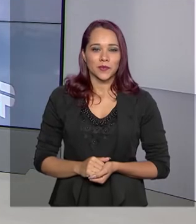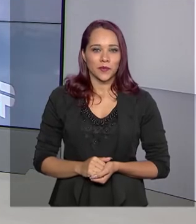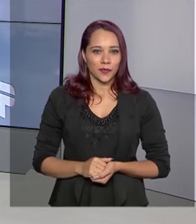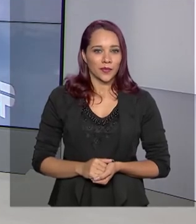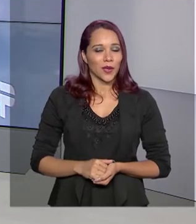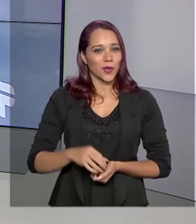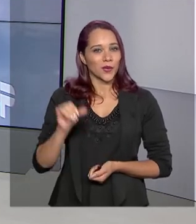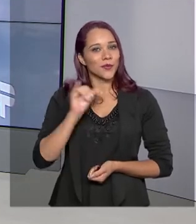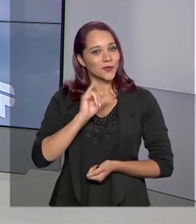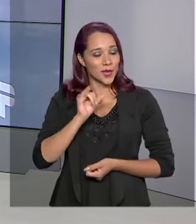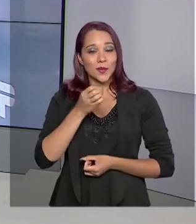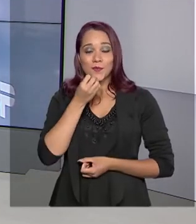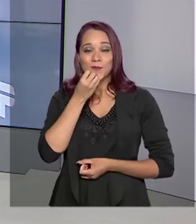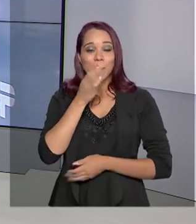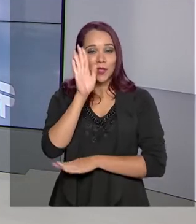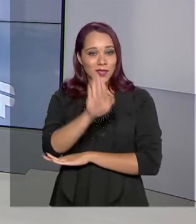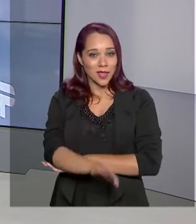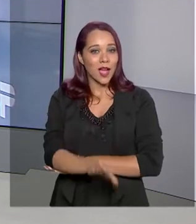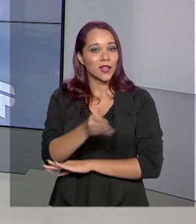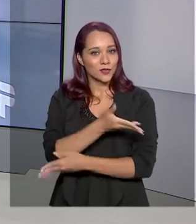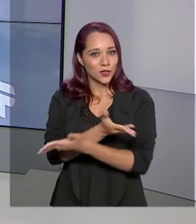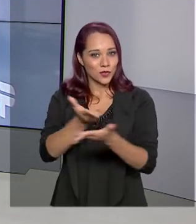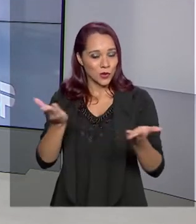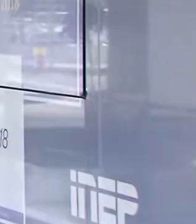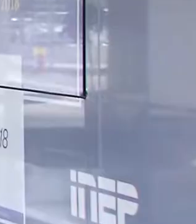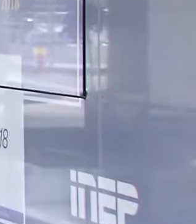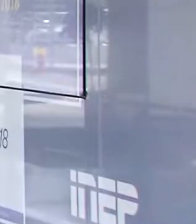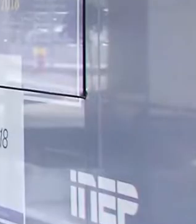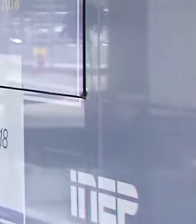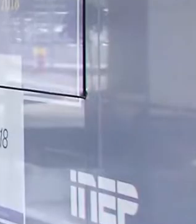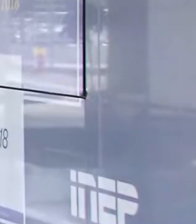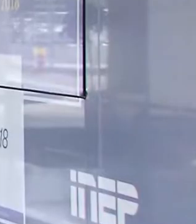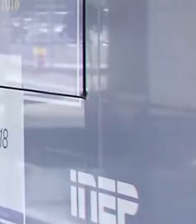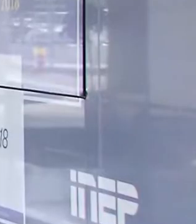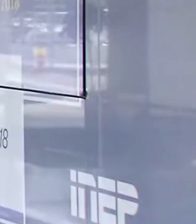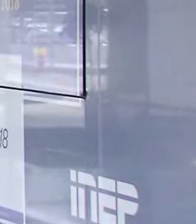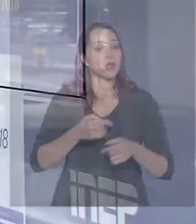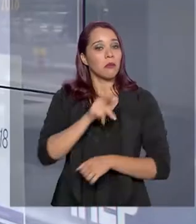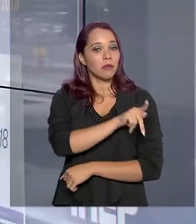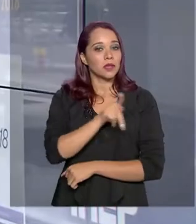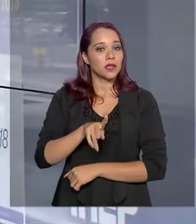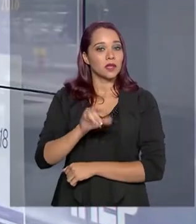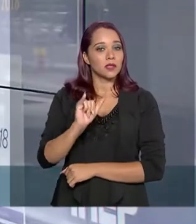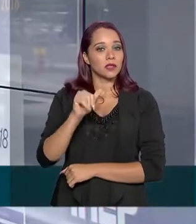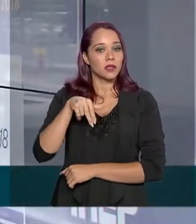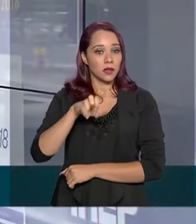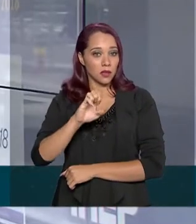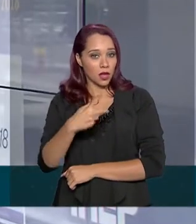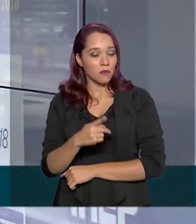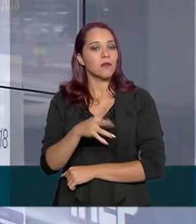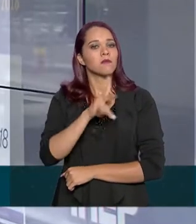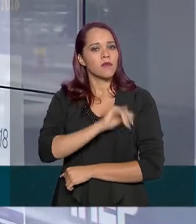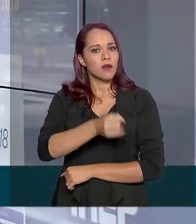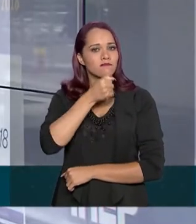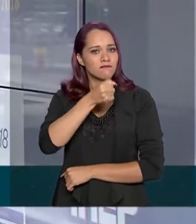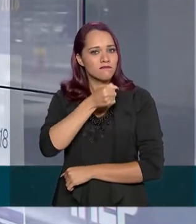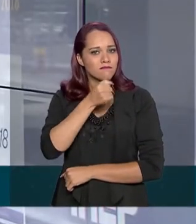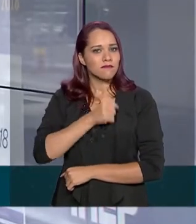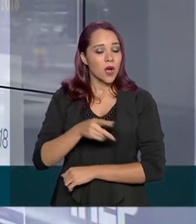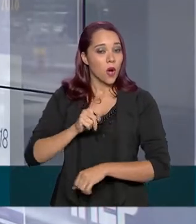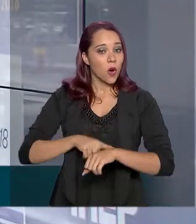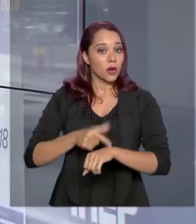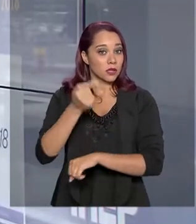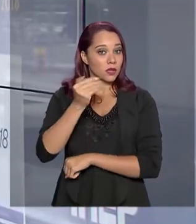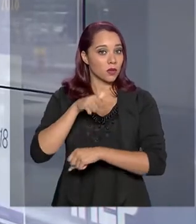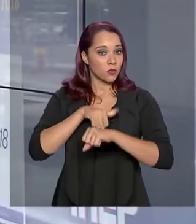Olá, Roberto. Boa tarde. Boa tarde a todos que nos acompanham aqui na TV Brasil. Pois é, o presidente do Inep, Alexandre Lopes, vai dar uma entrevista às 7